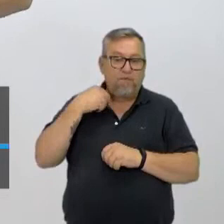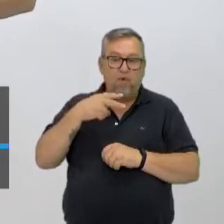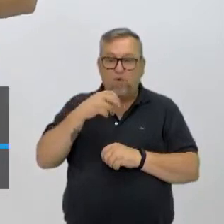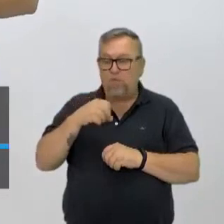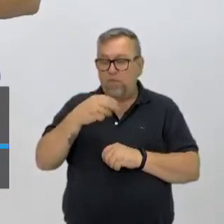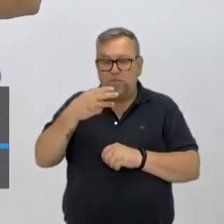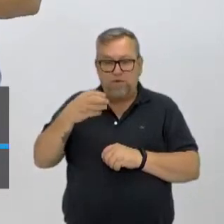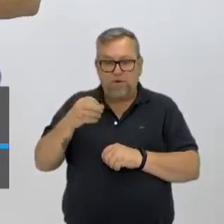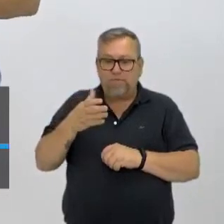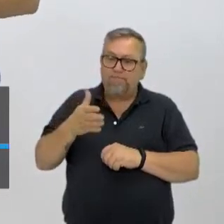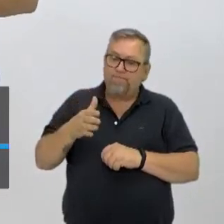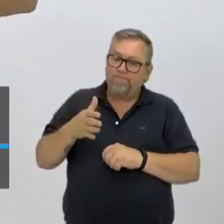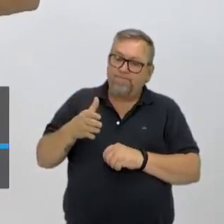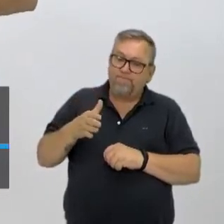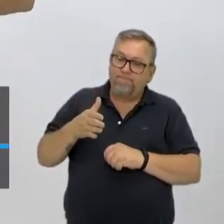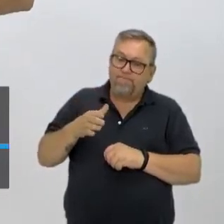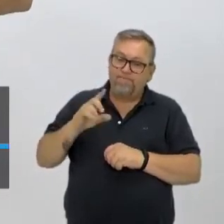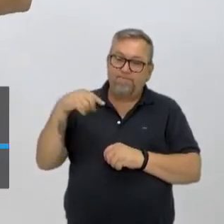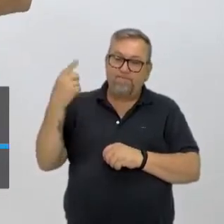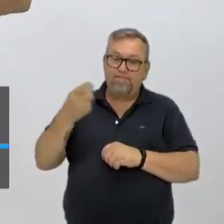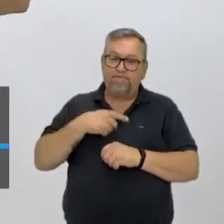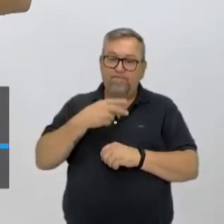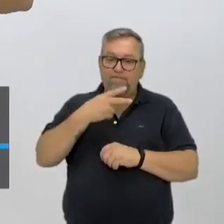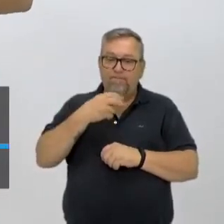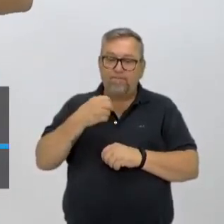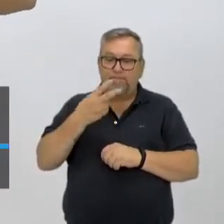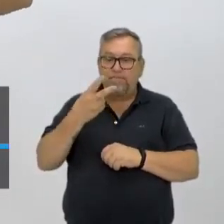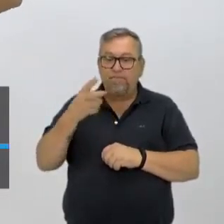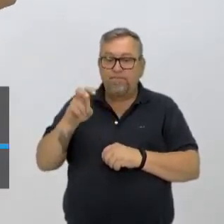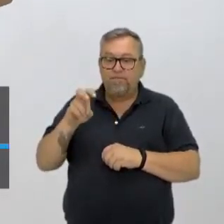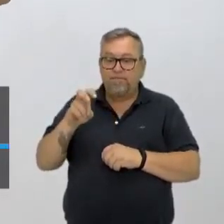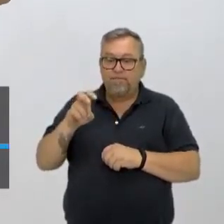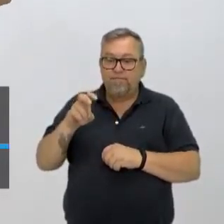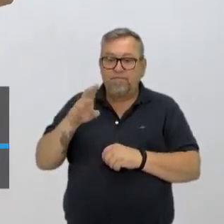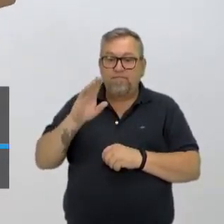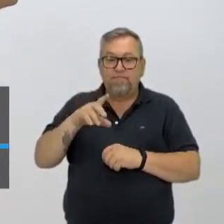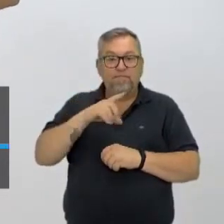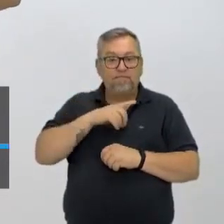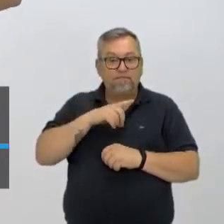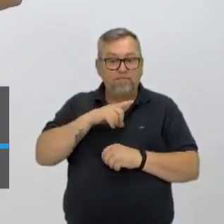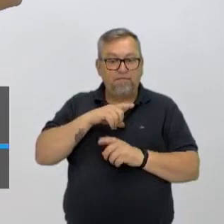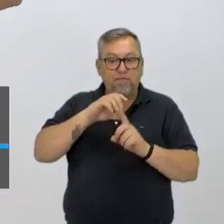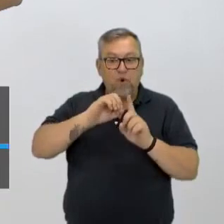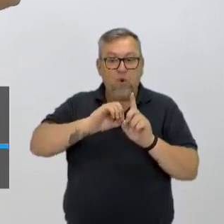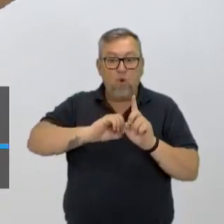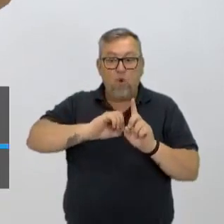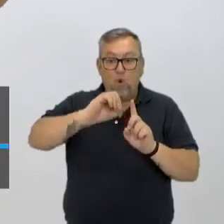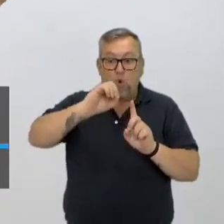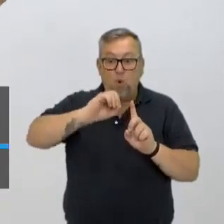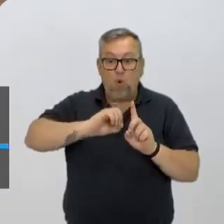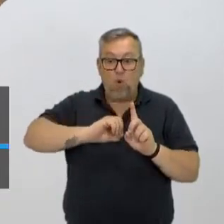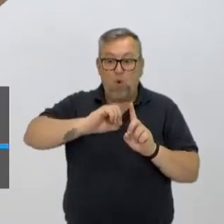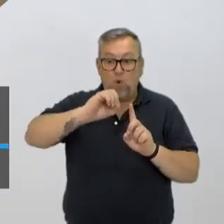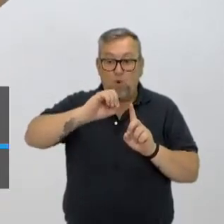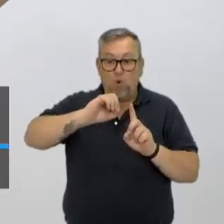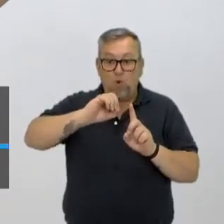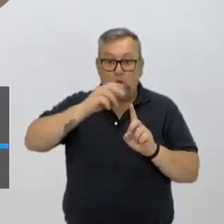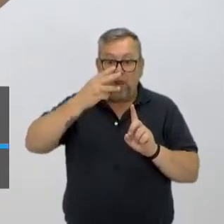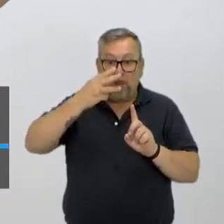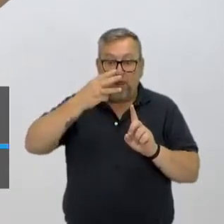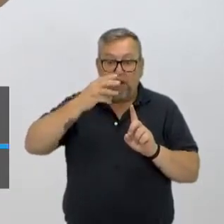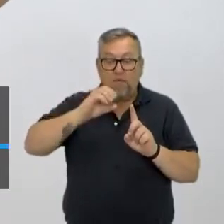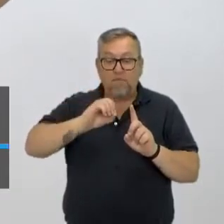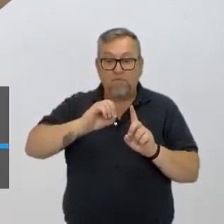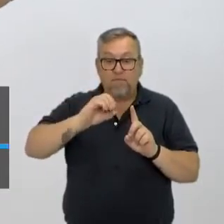exemplo, e a gente em 2025 já bate uma temperatura média do planeta, aumentando 3 graus Celsius.